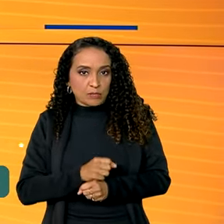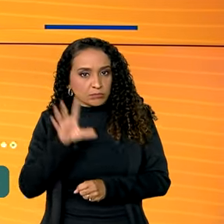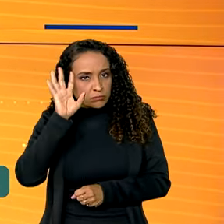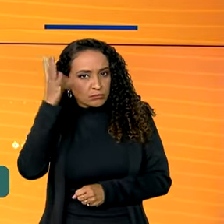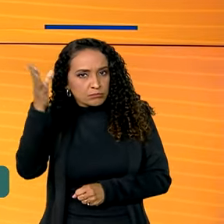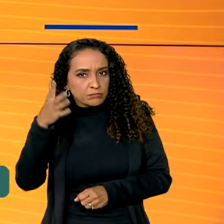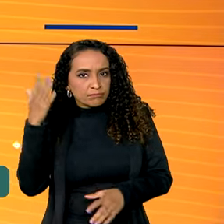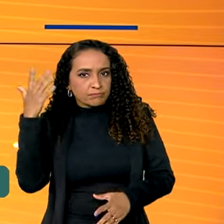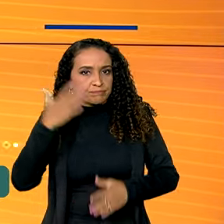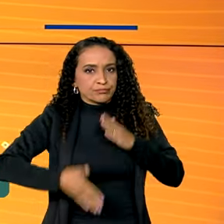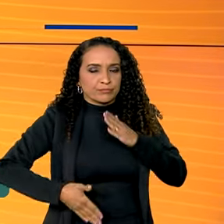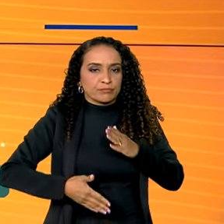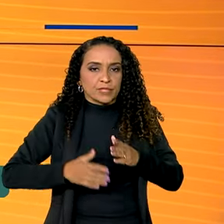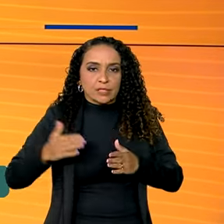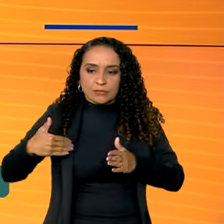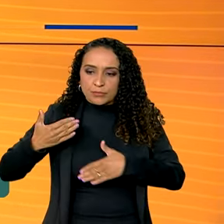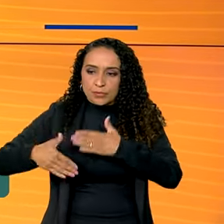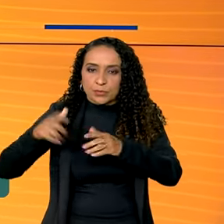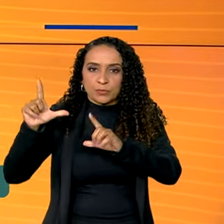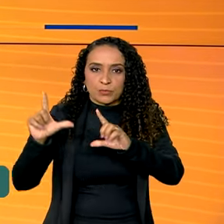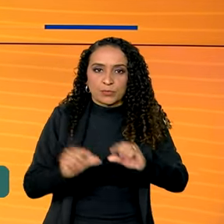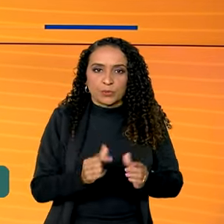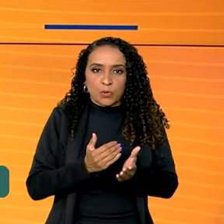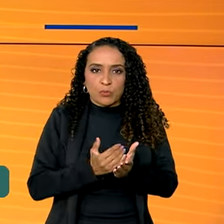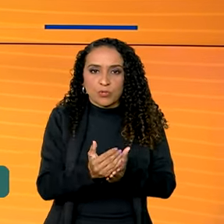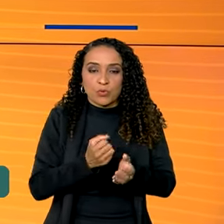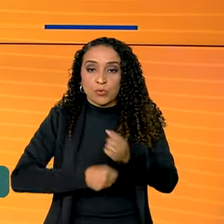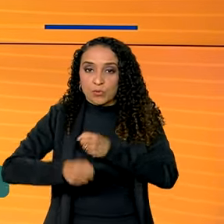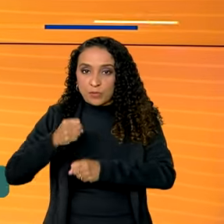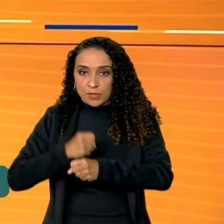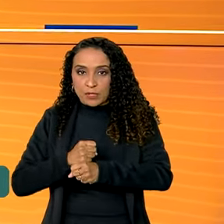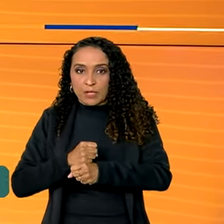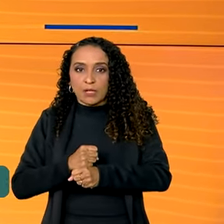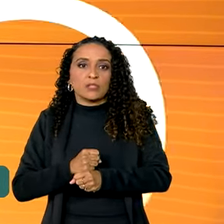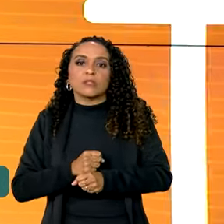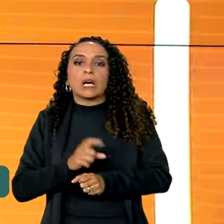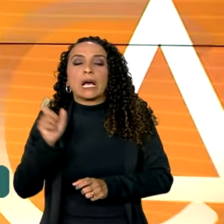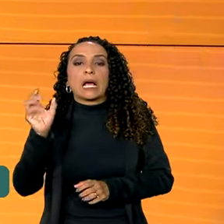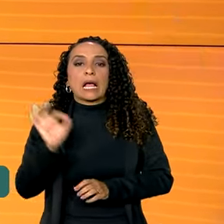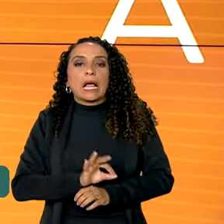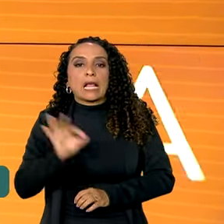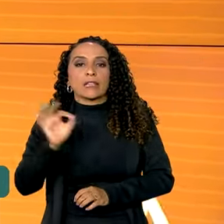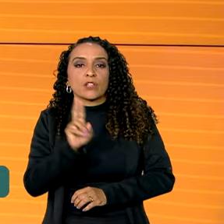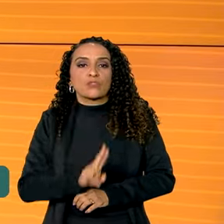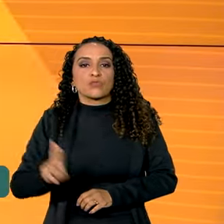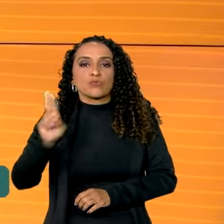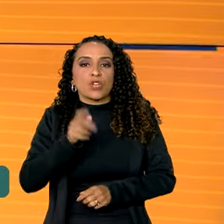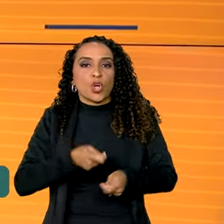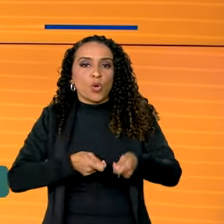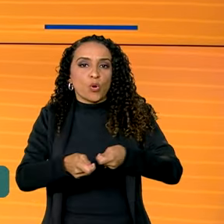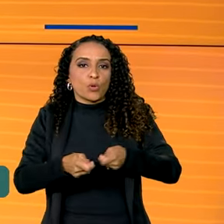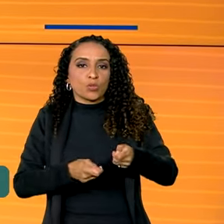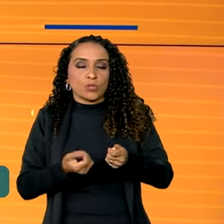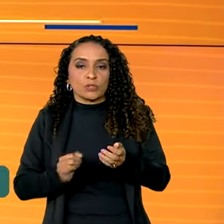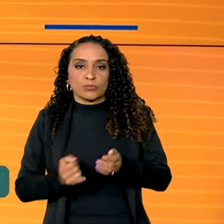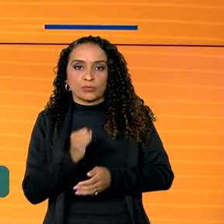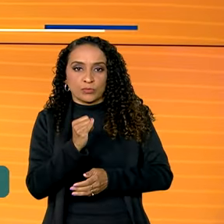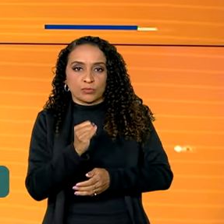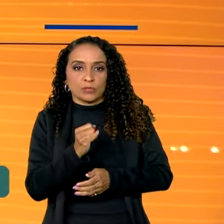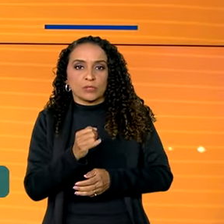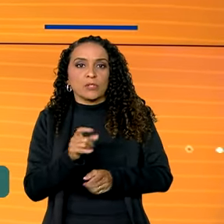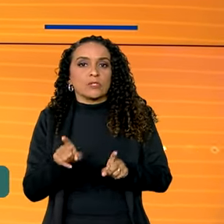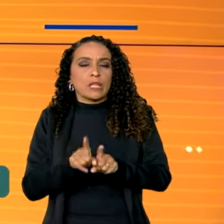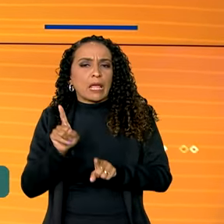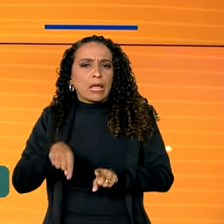decisão interrompe uma sequência de quedas que começou ainda no ano passado. A taxa é utilizada para controlar a inflação